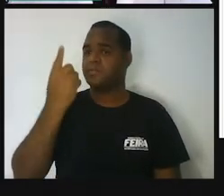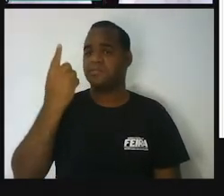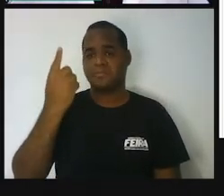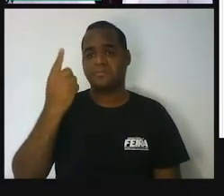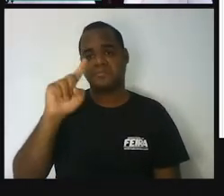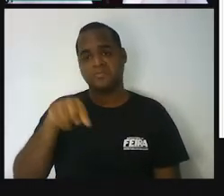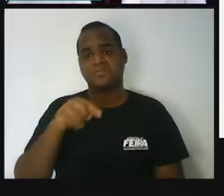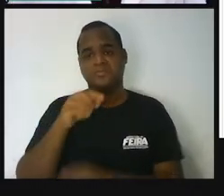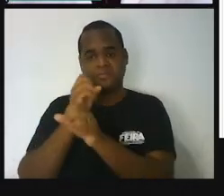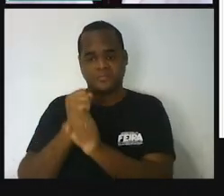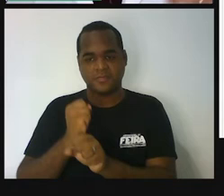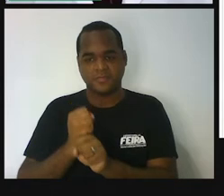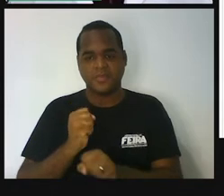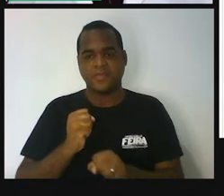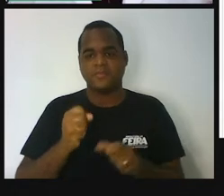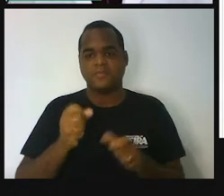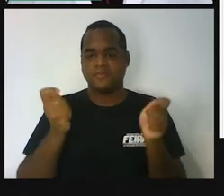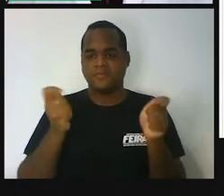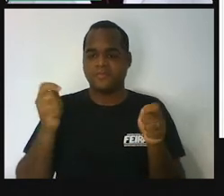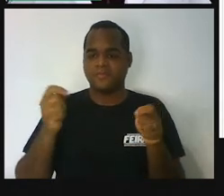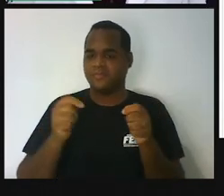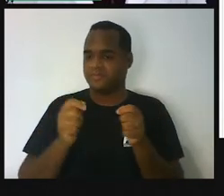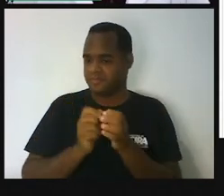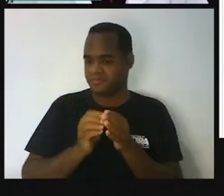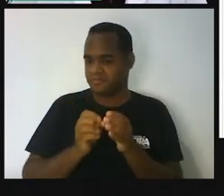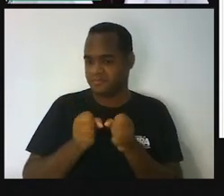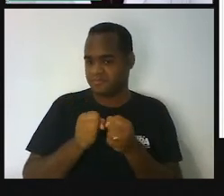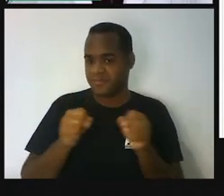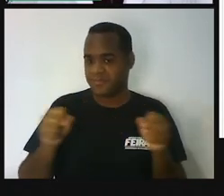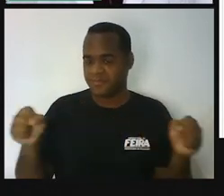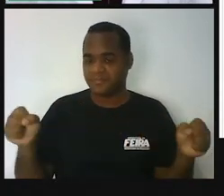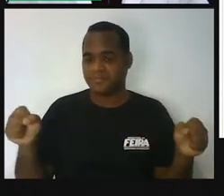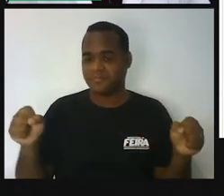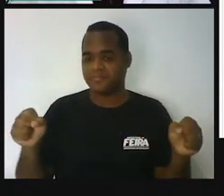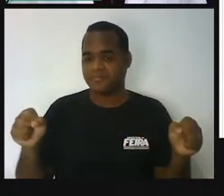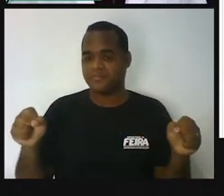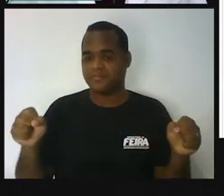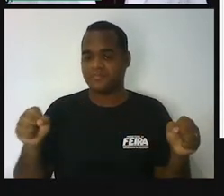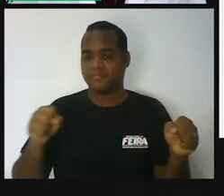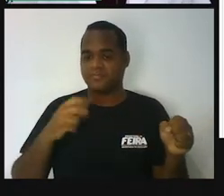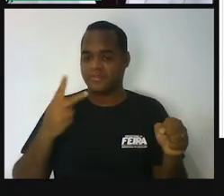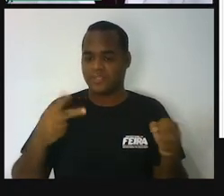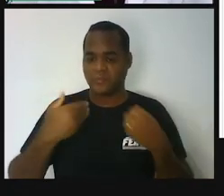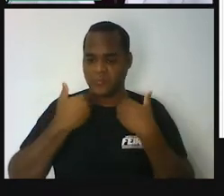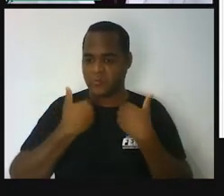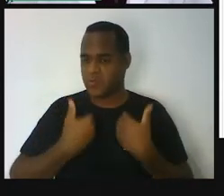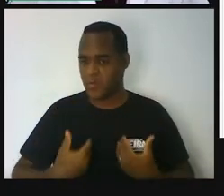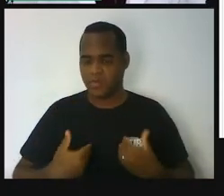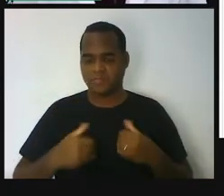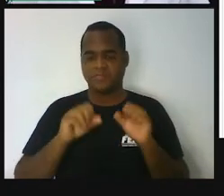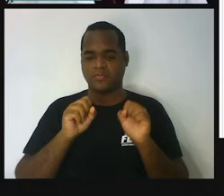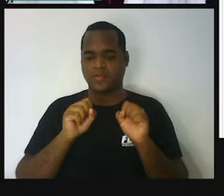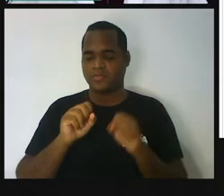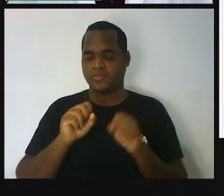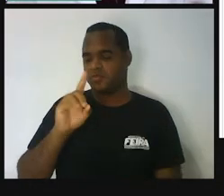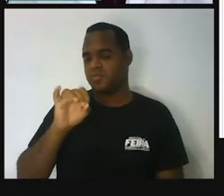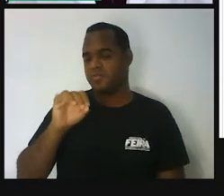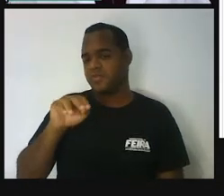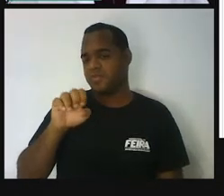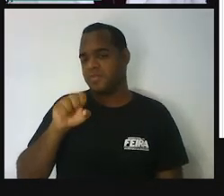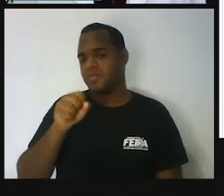dimensão. Comprimento é uma dimensão. A massa do seu corpo, né? Pode ser uma dimensão também.